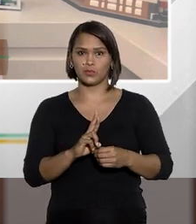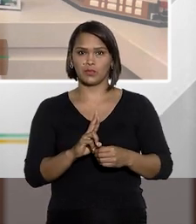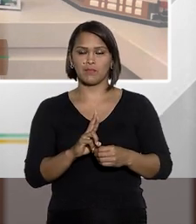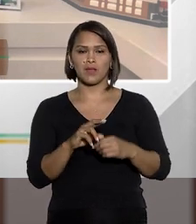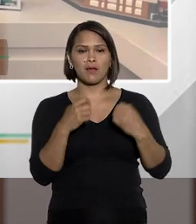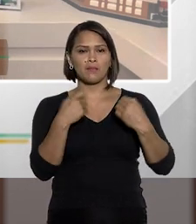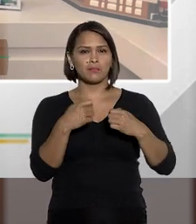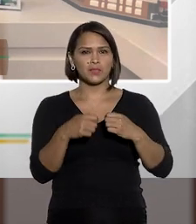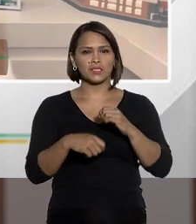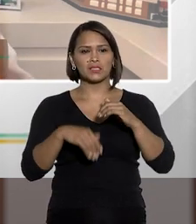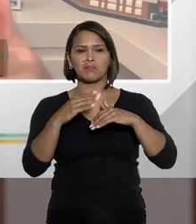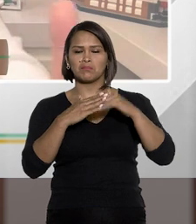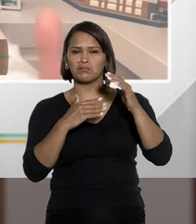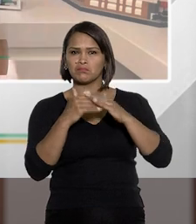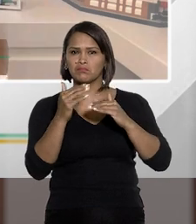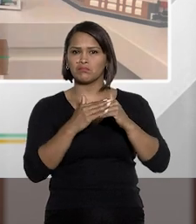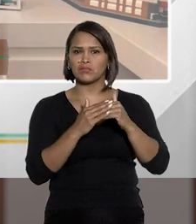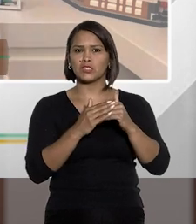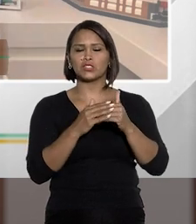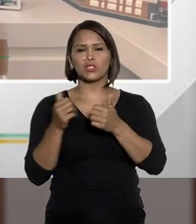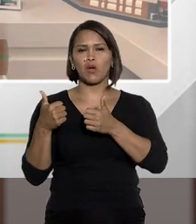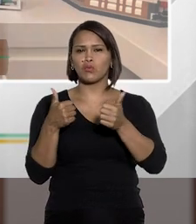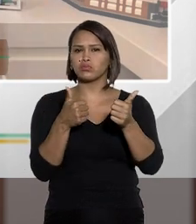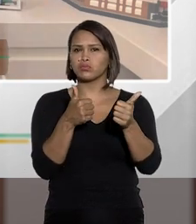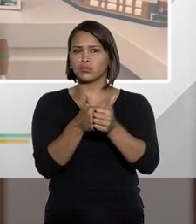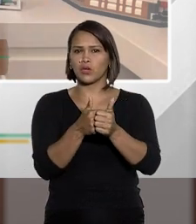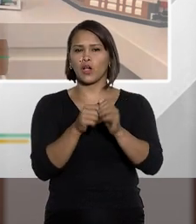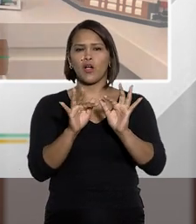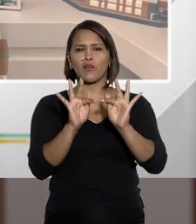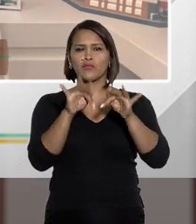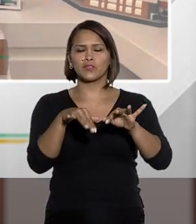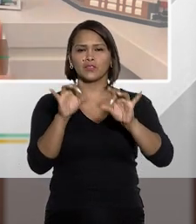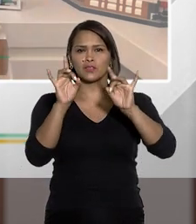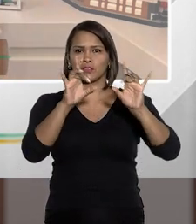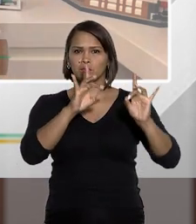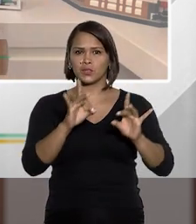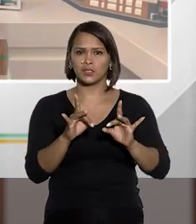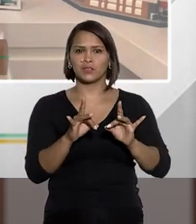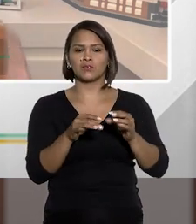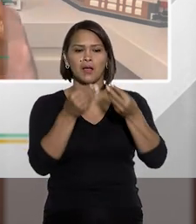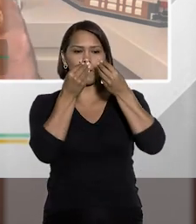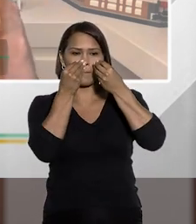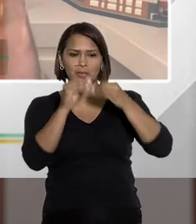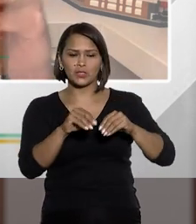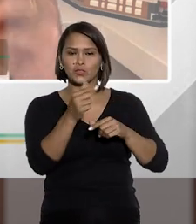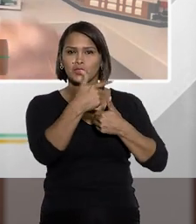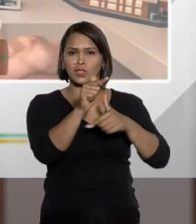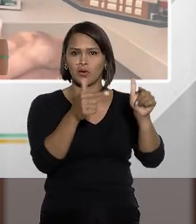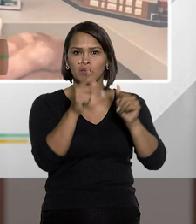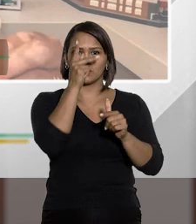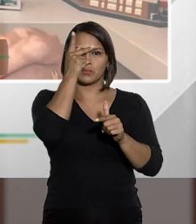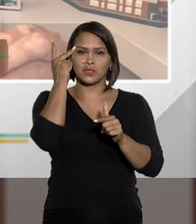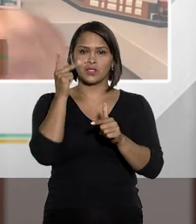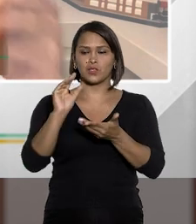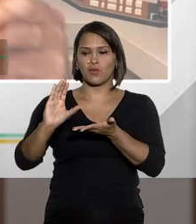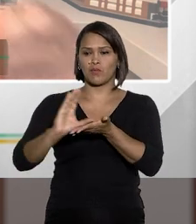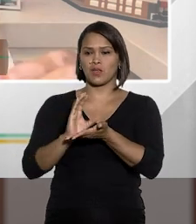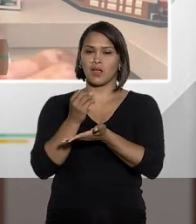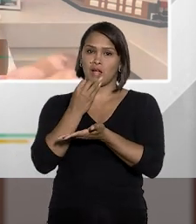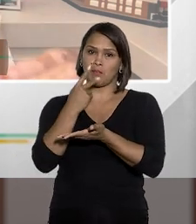de autoridade, você deve praticar a sua conduta com a finalidade específica de prejudicar outrem,